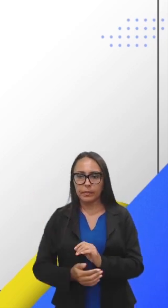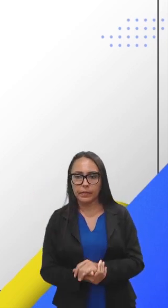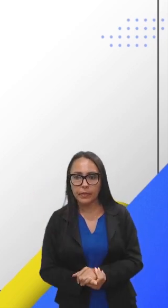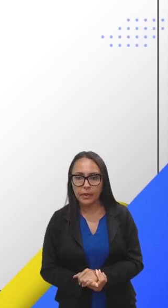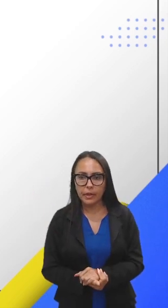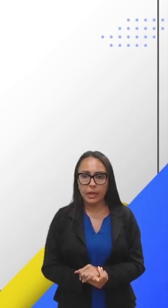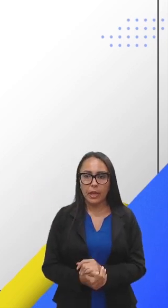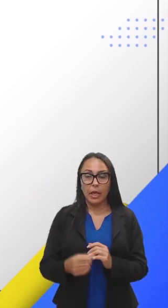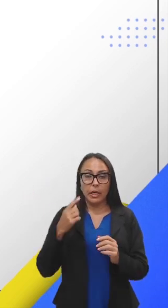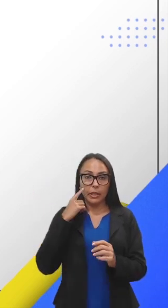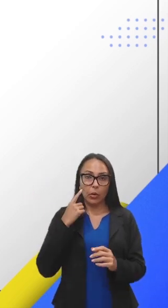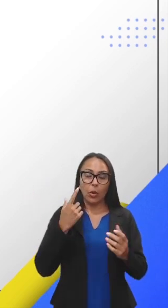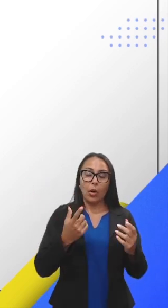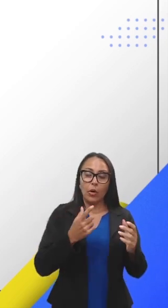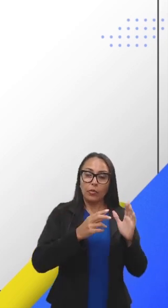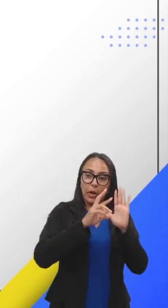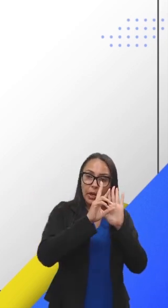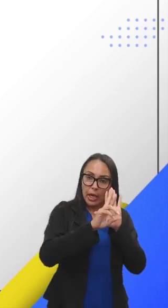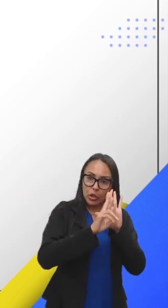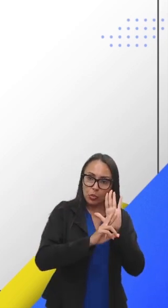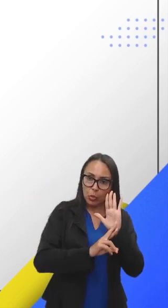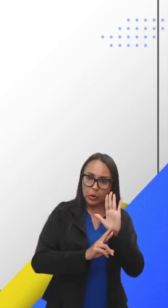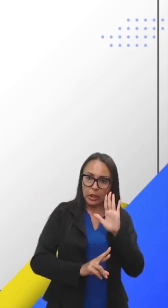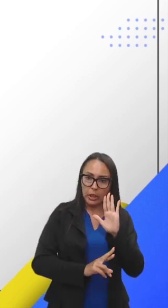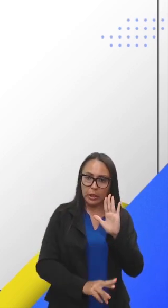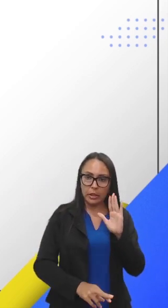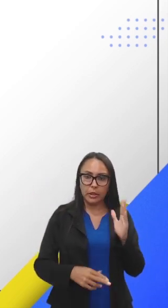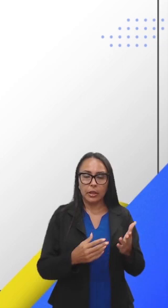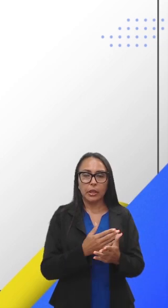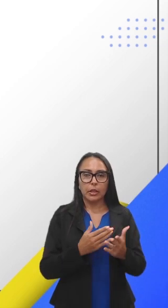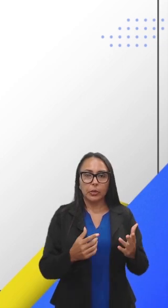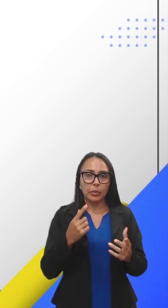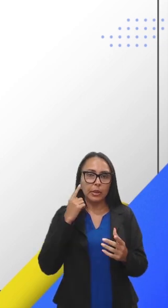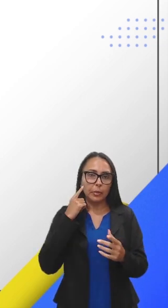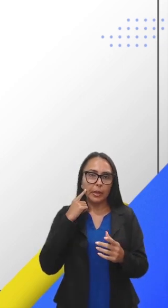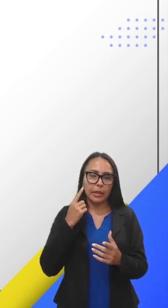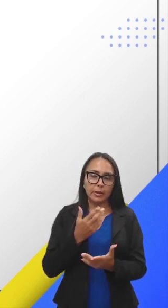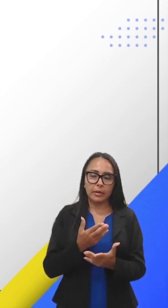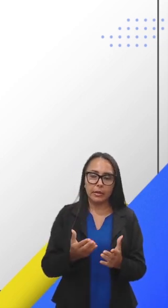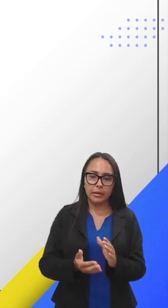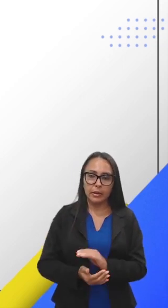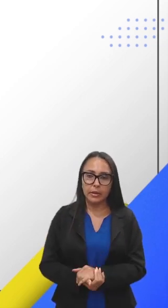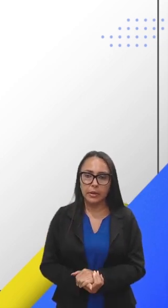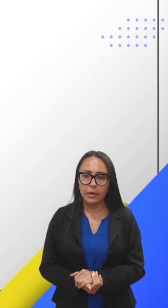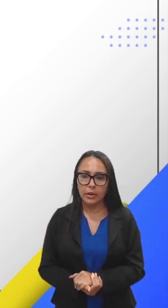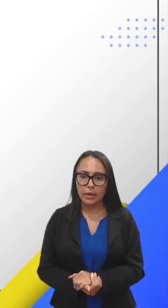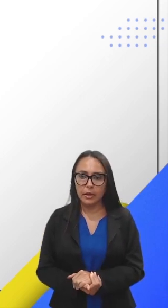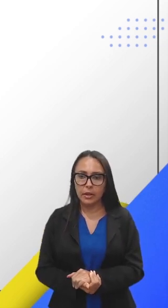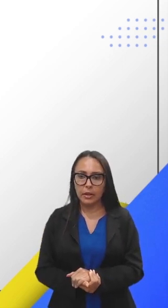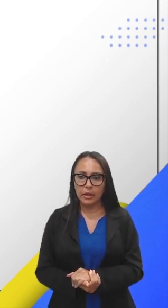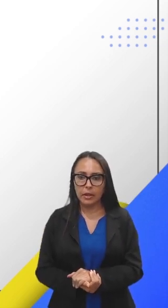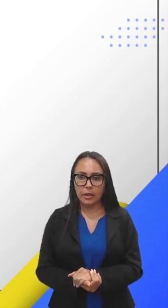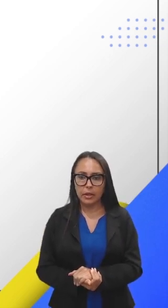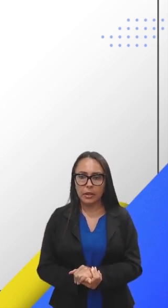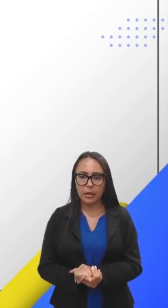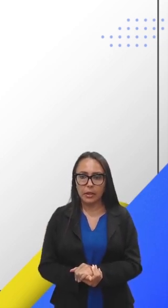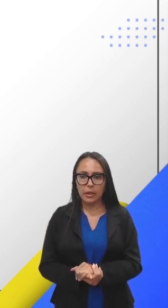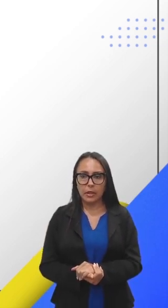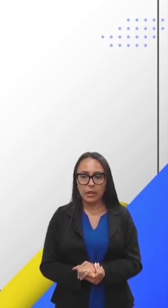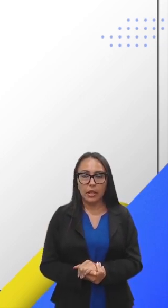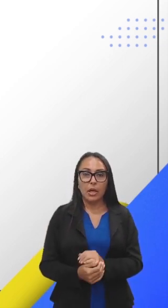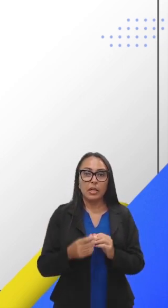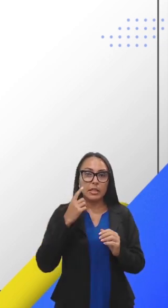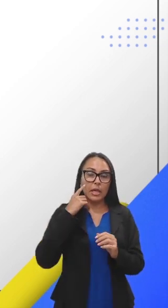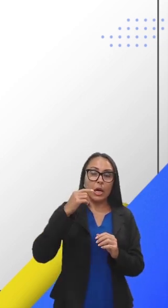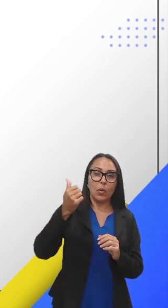responder, se os filtros, são fáceis de usar, se no caso, de sites, sociais, e, se no Analytics, muita